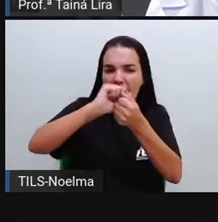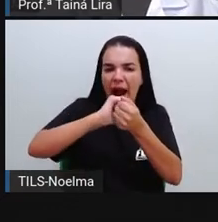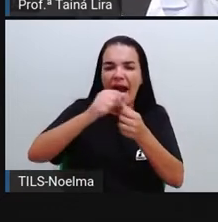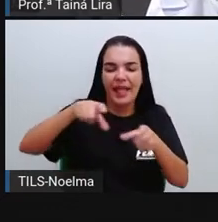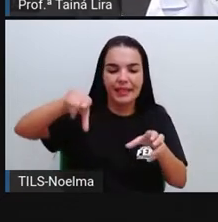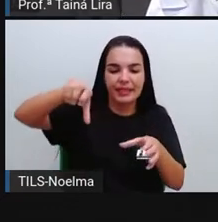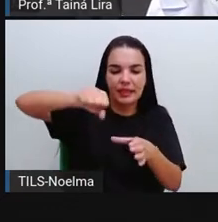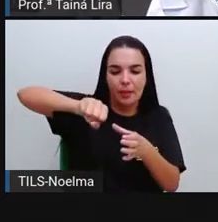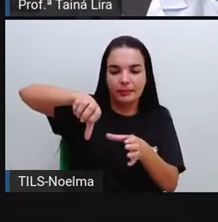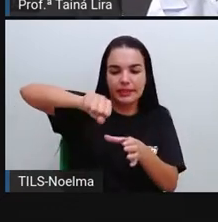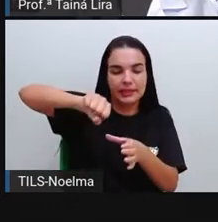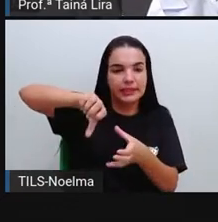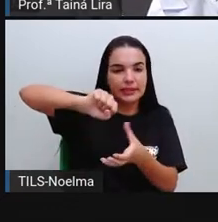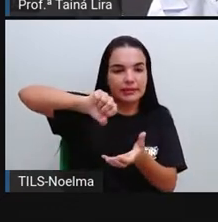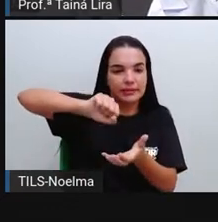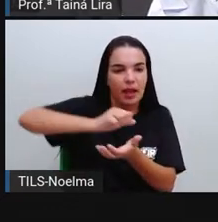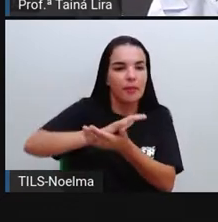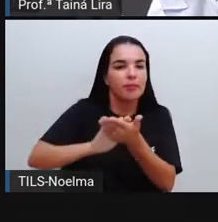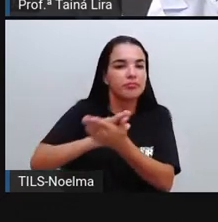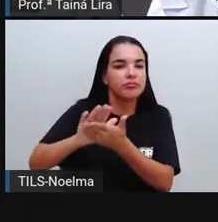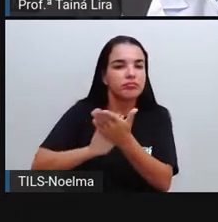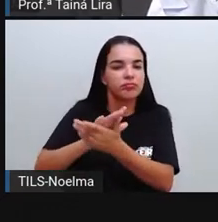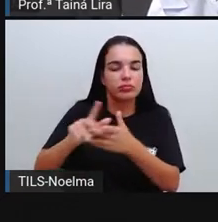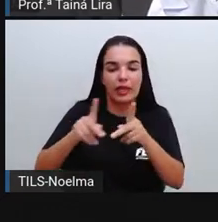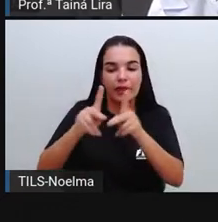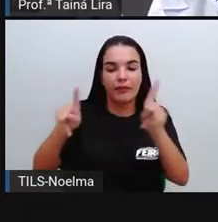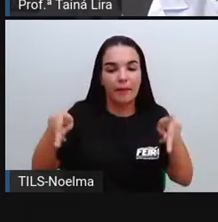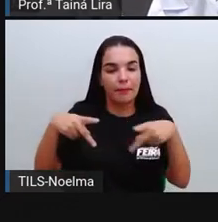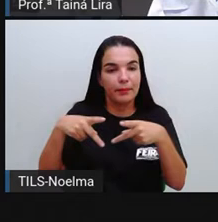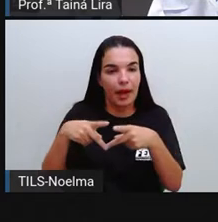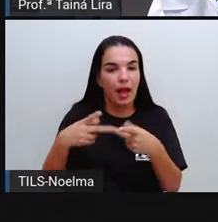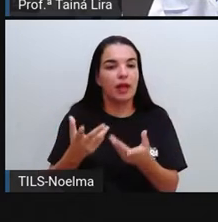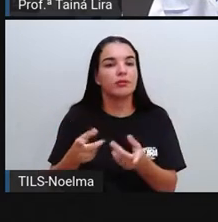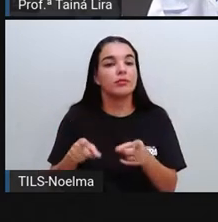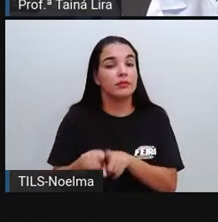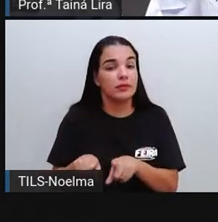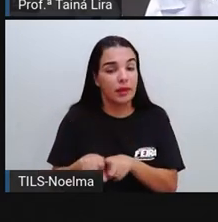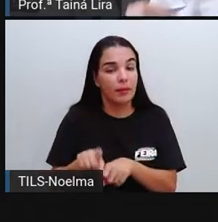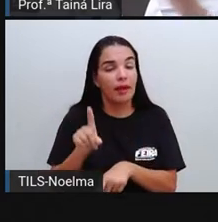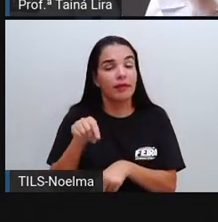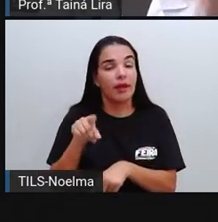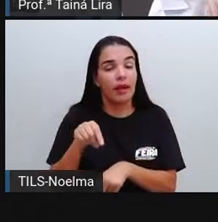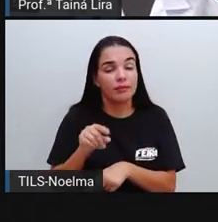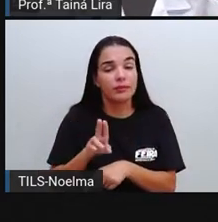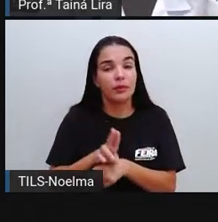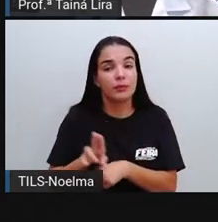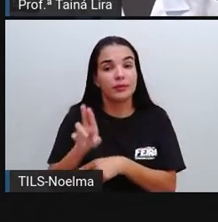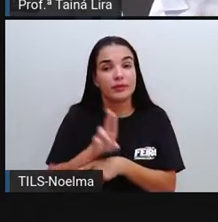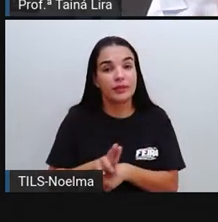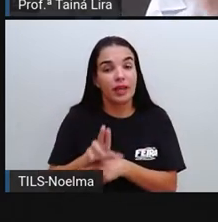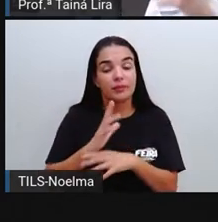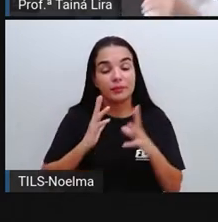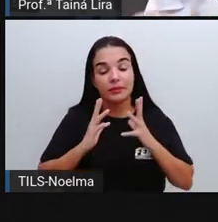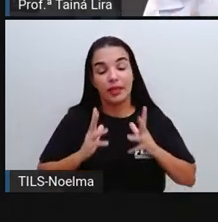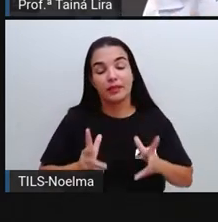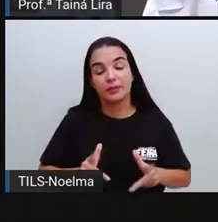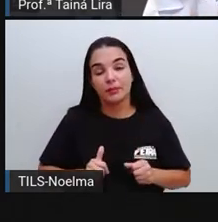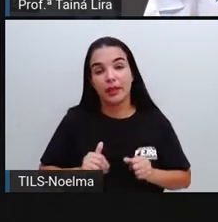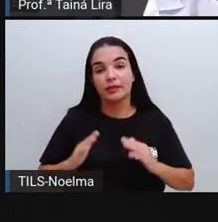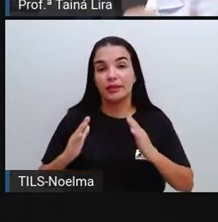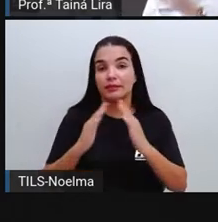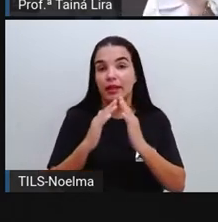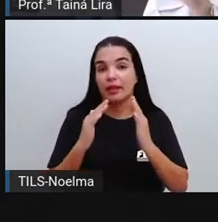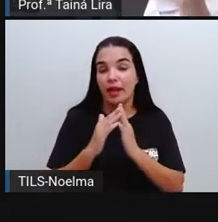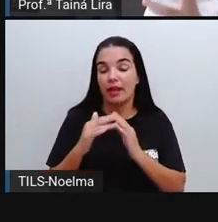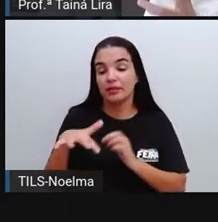detergente, né, de lavar os pratos, nós utilizamos aí para fazer a